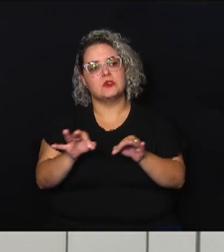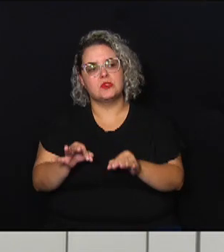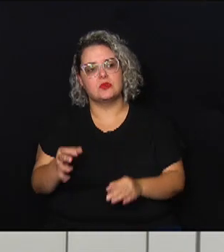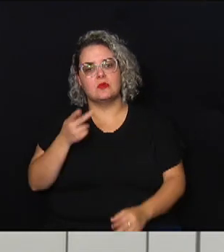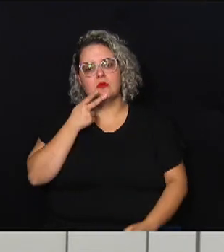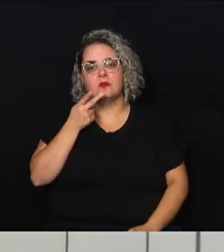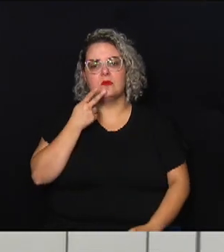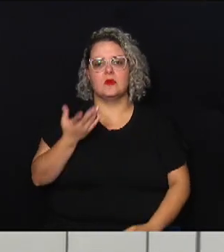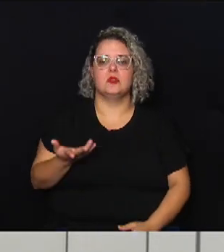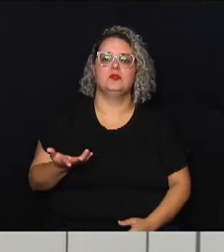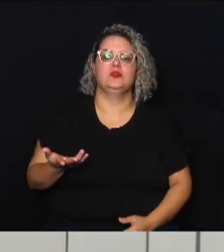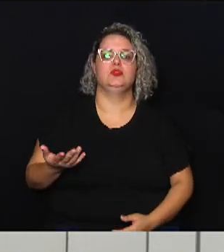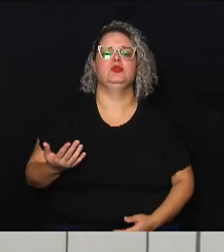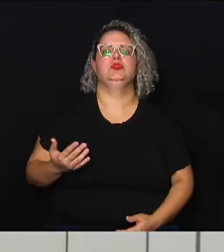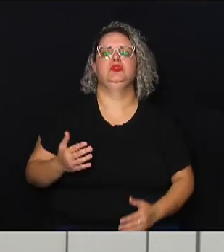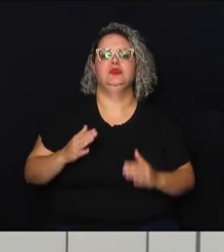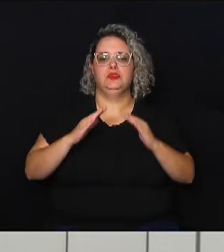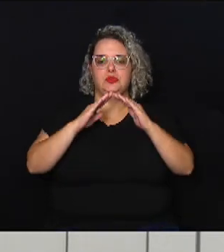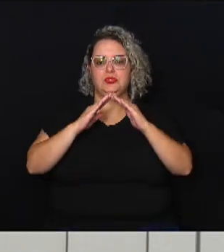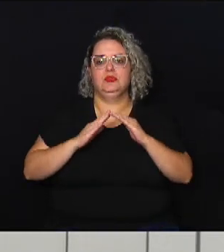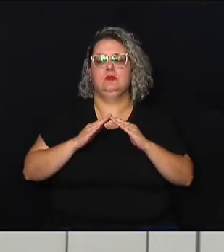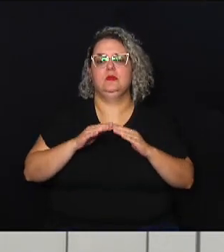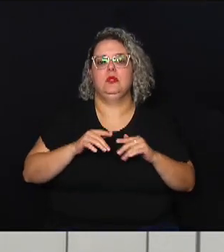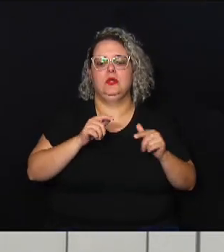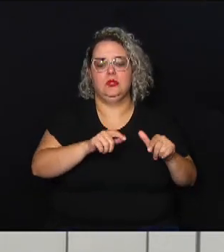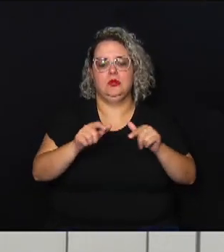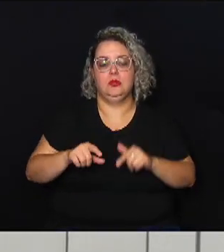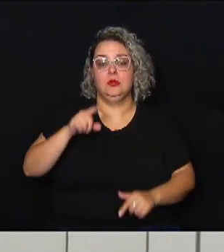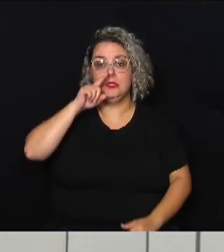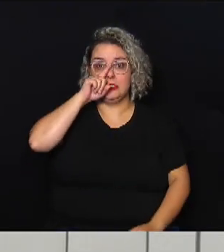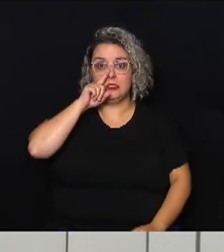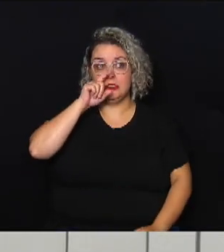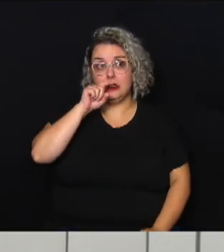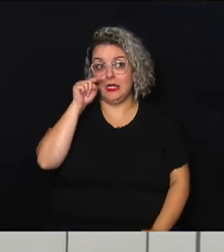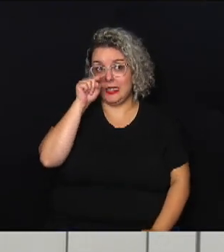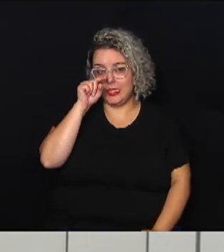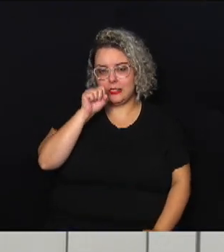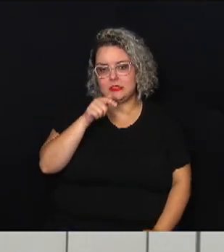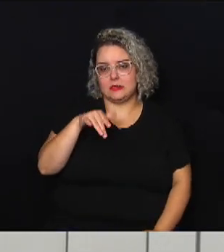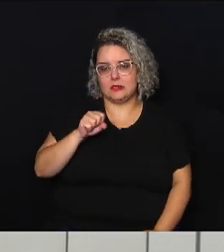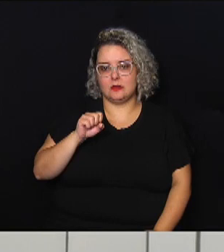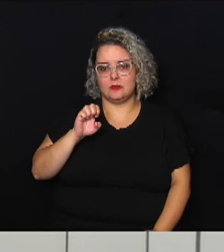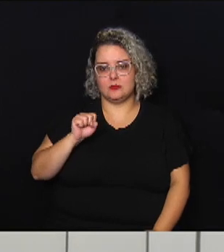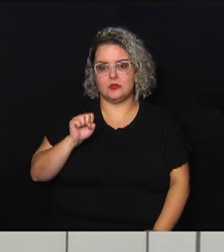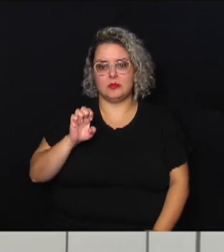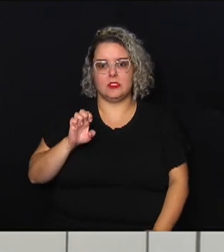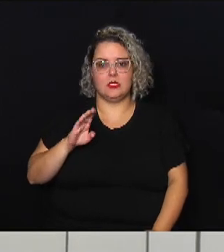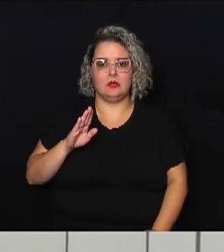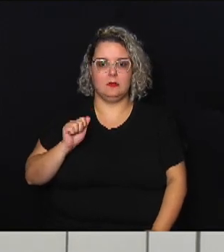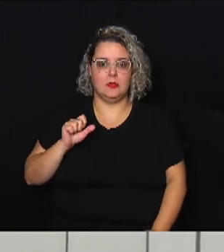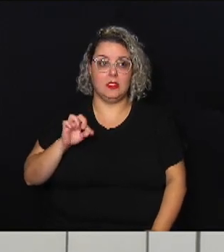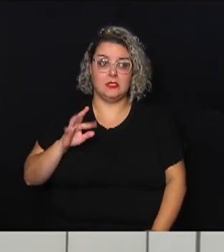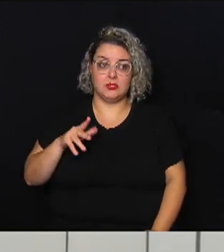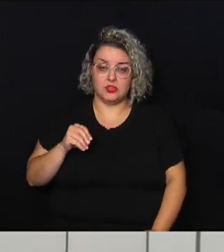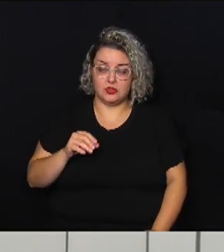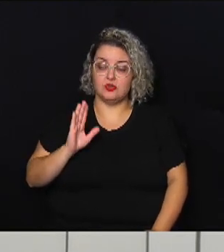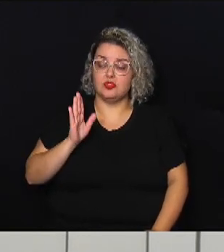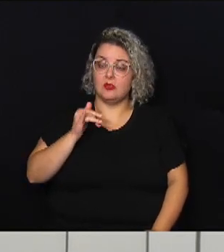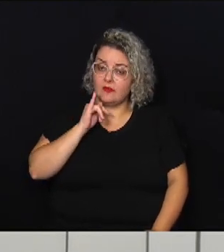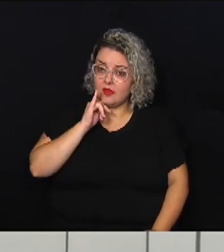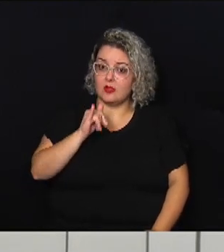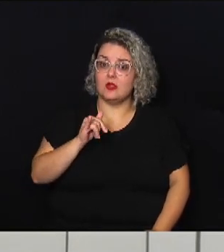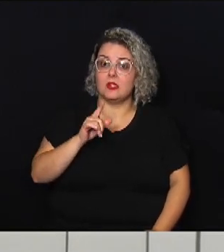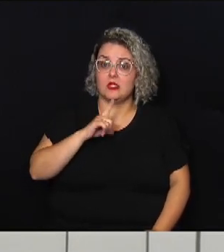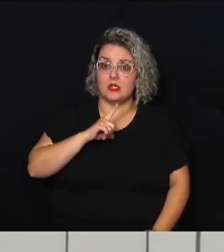da questão da moradia em áreas de risco lá em São Sebastião o prefeito já afirmou ter uma